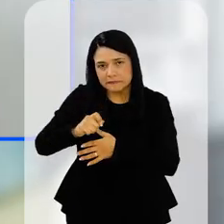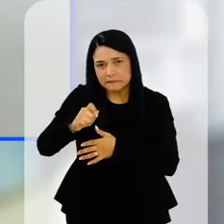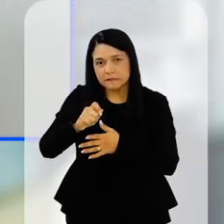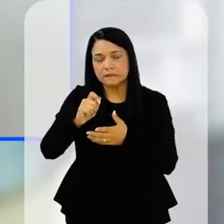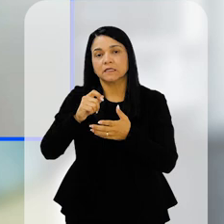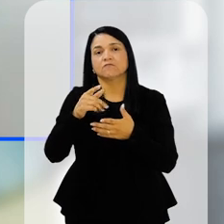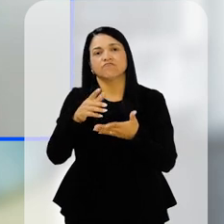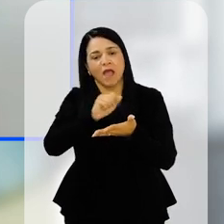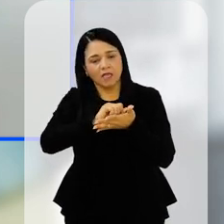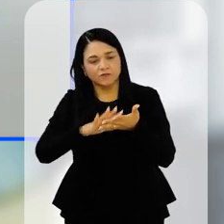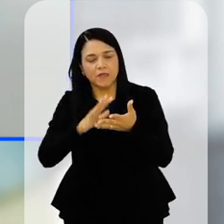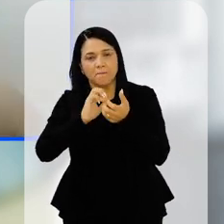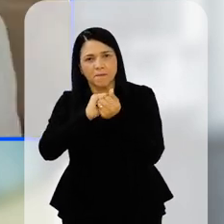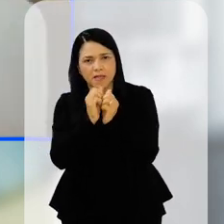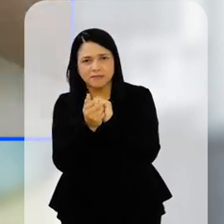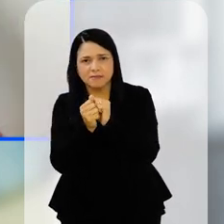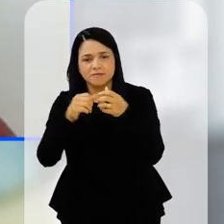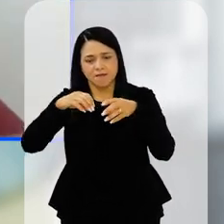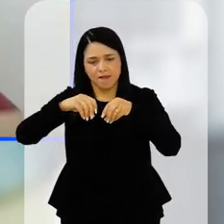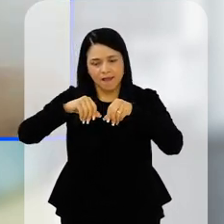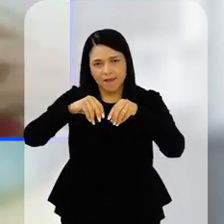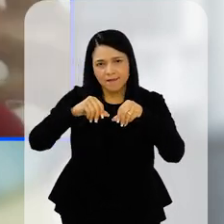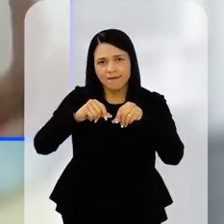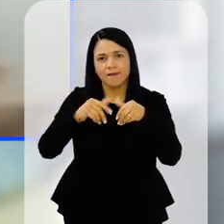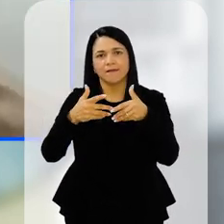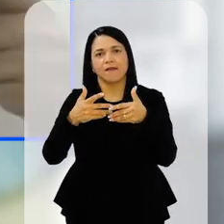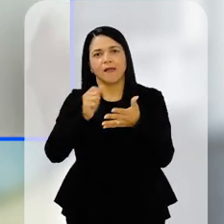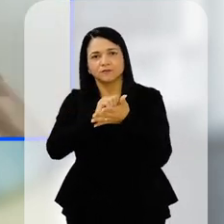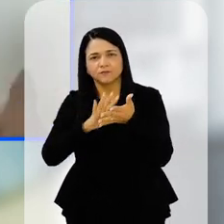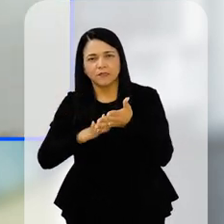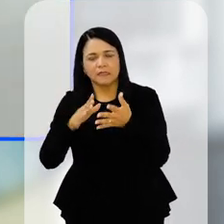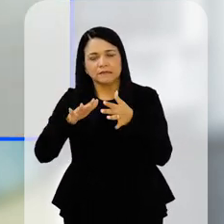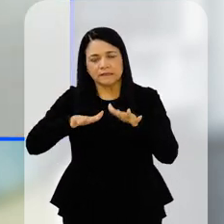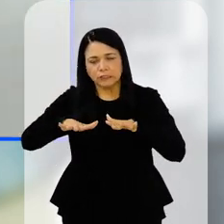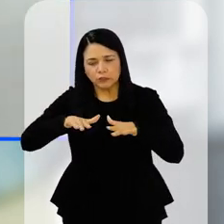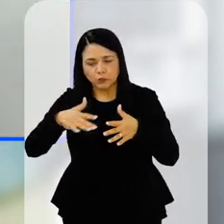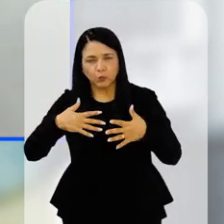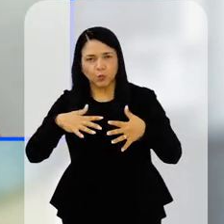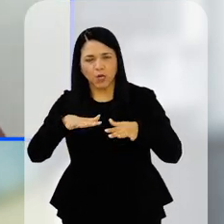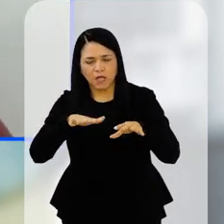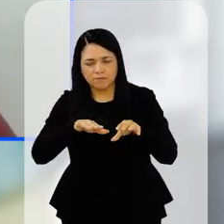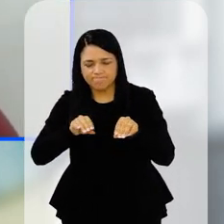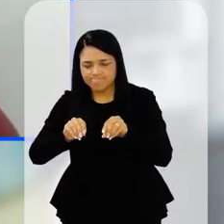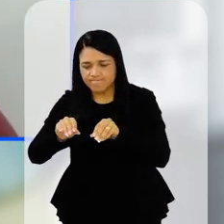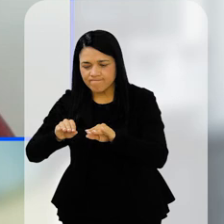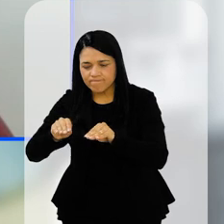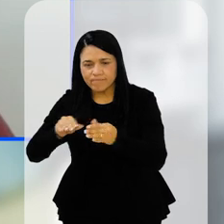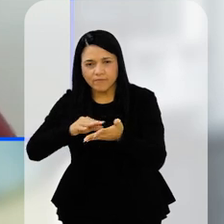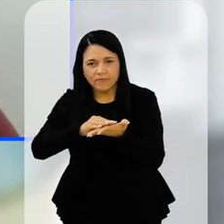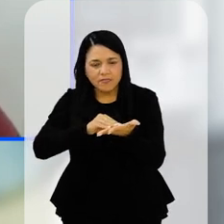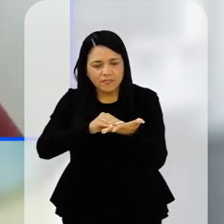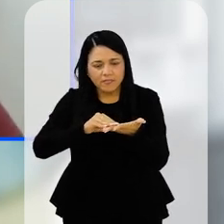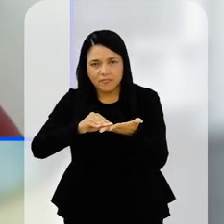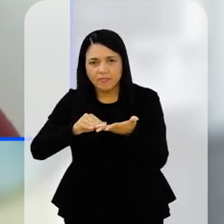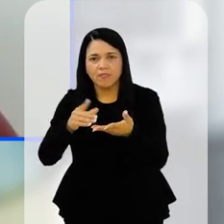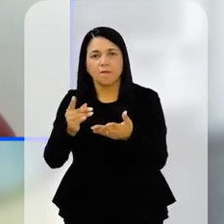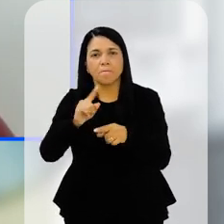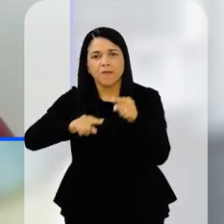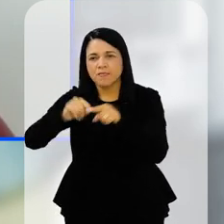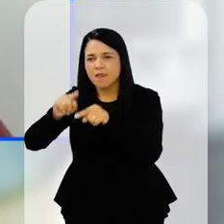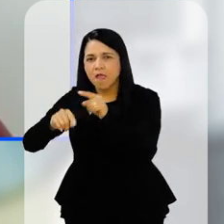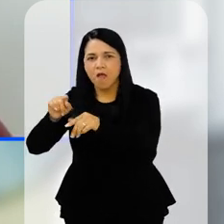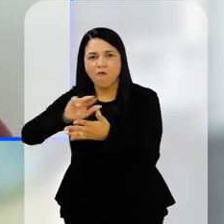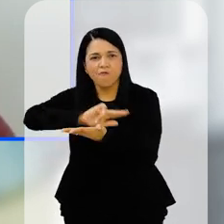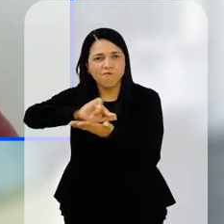que a gente vê muita atividade com massinha, com areia, ali com várias texturas e várias maneiras de manipular esses